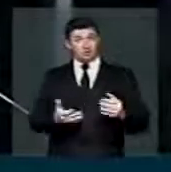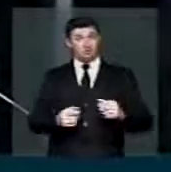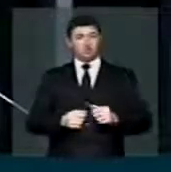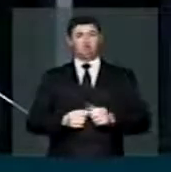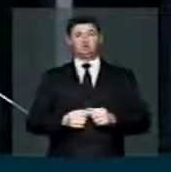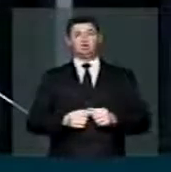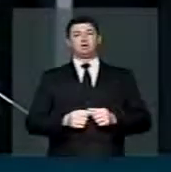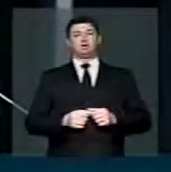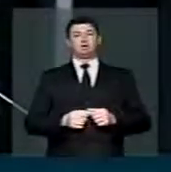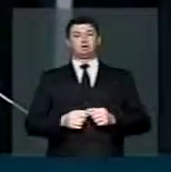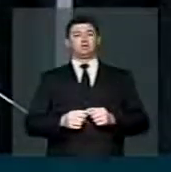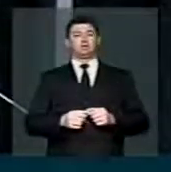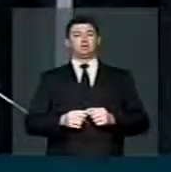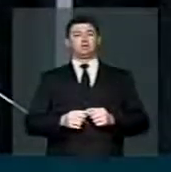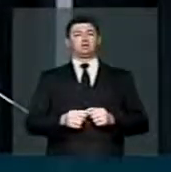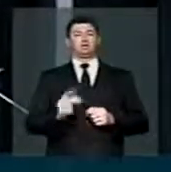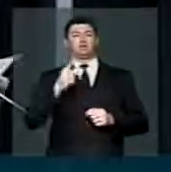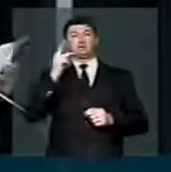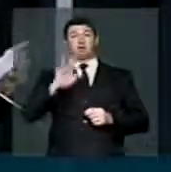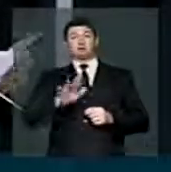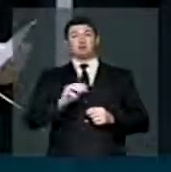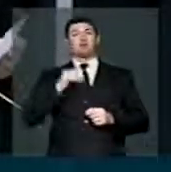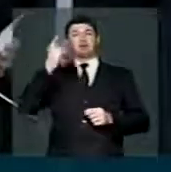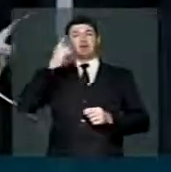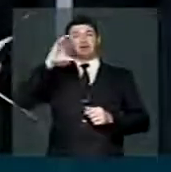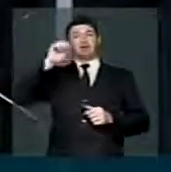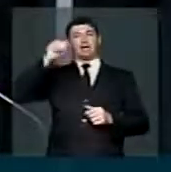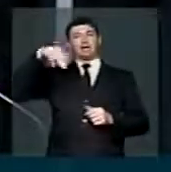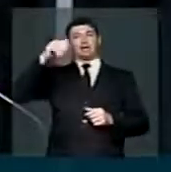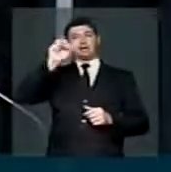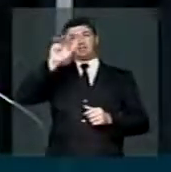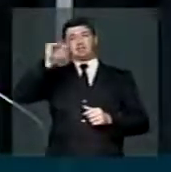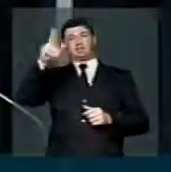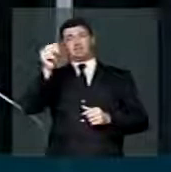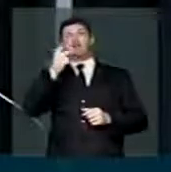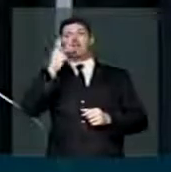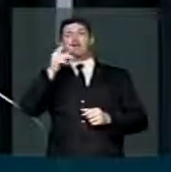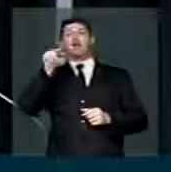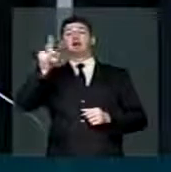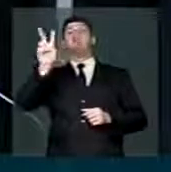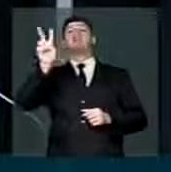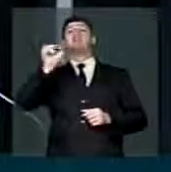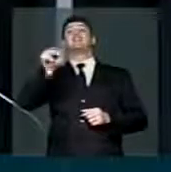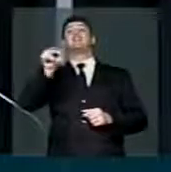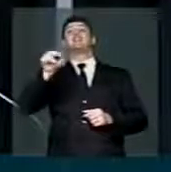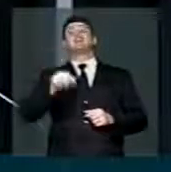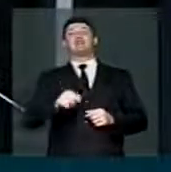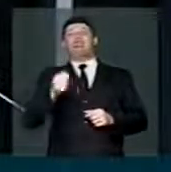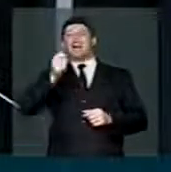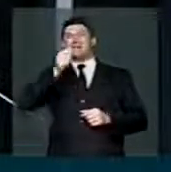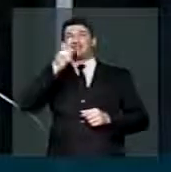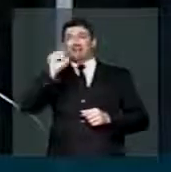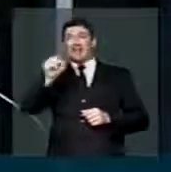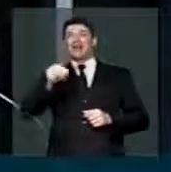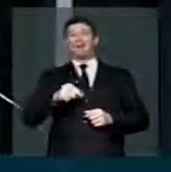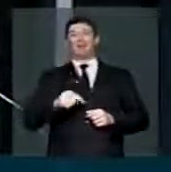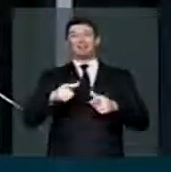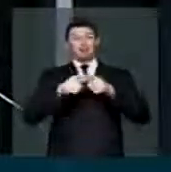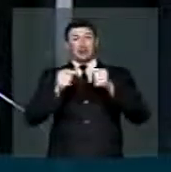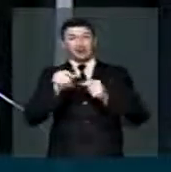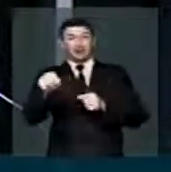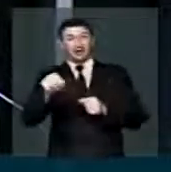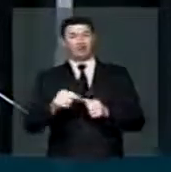um marilês, que fala assim, deputado Camarinha, fala aí da Venezuela, da Argentina, do